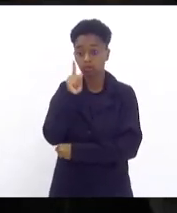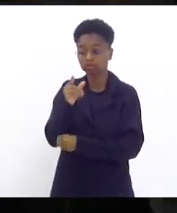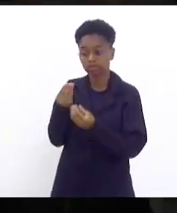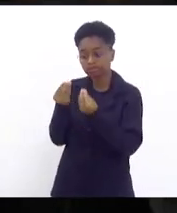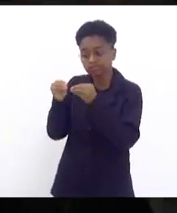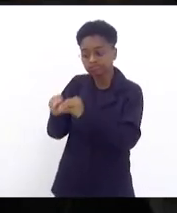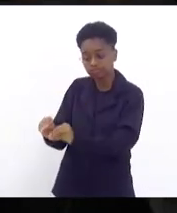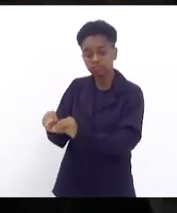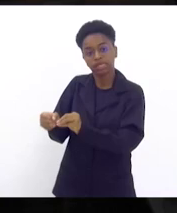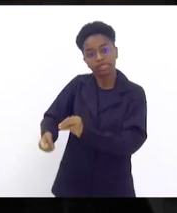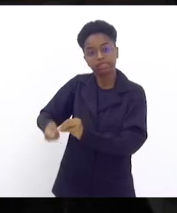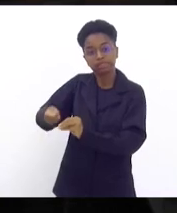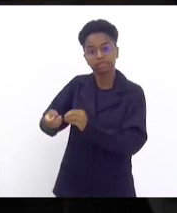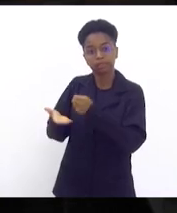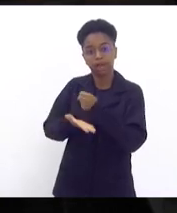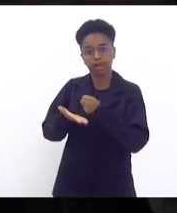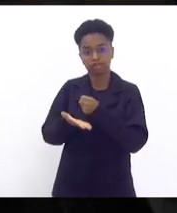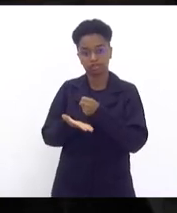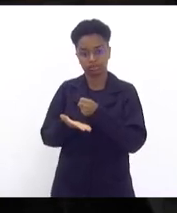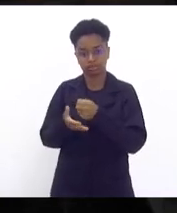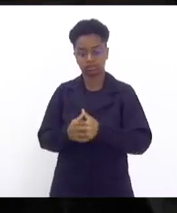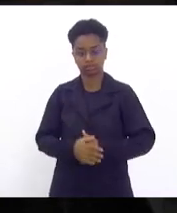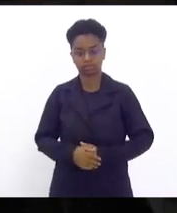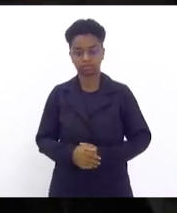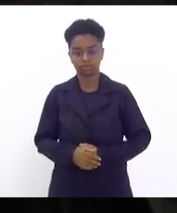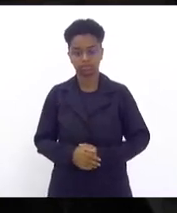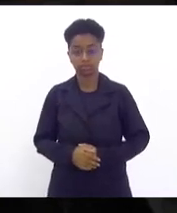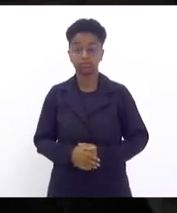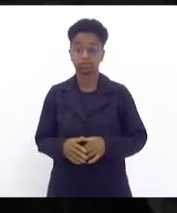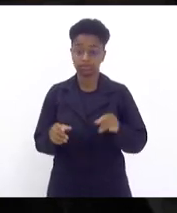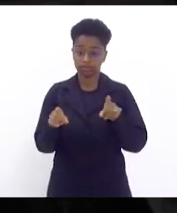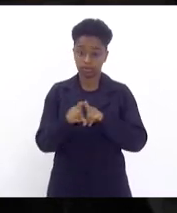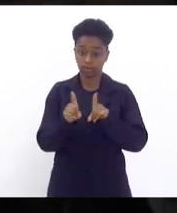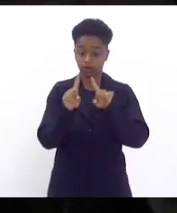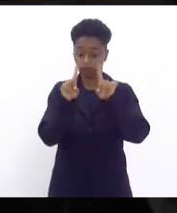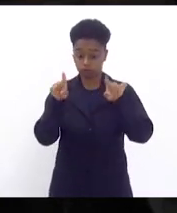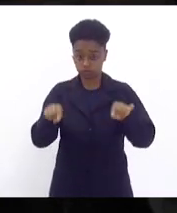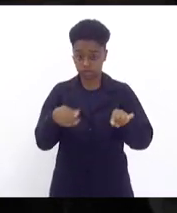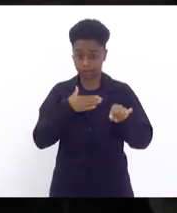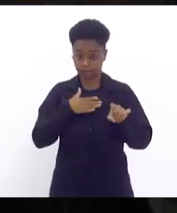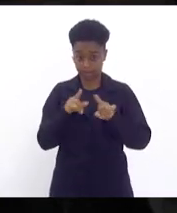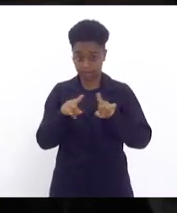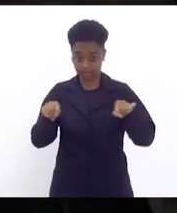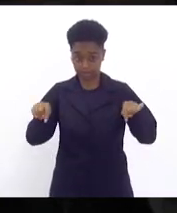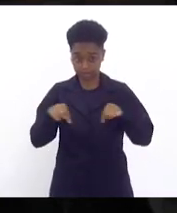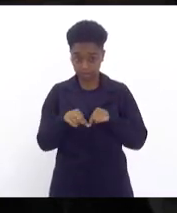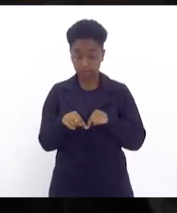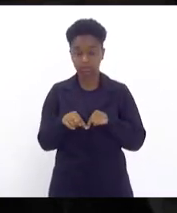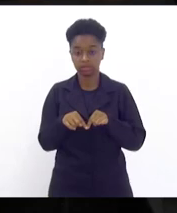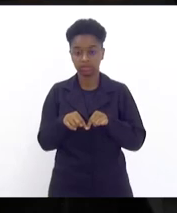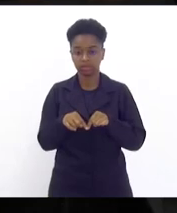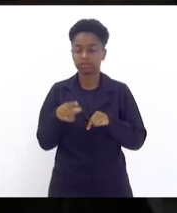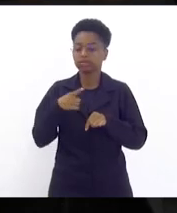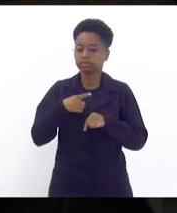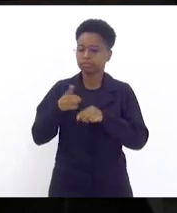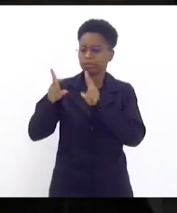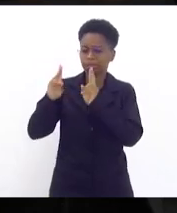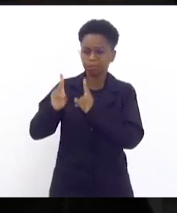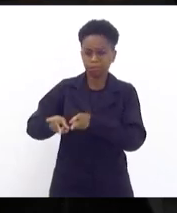na cesta básica. Fiquei dois funcionários no meu gabinete, nas mesmas